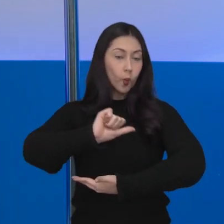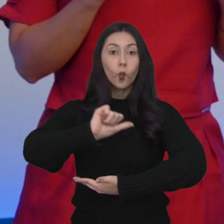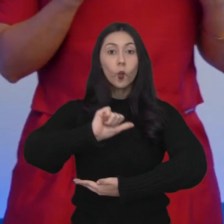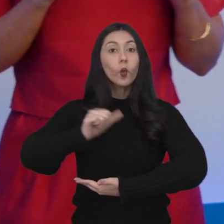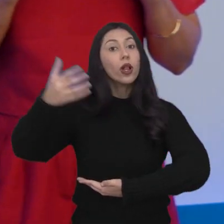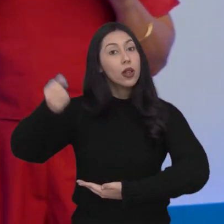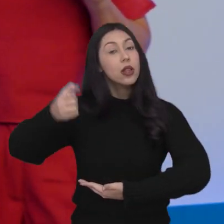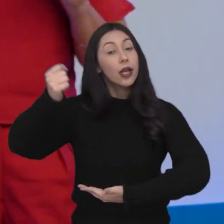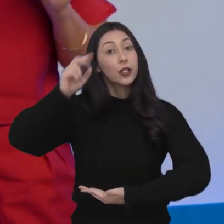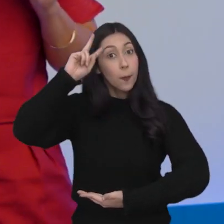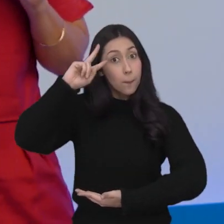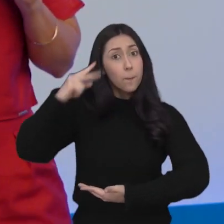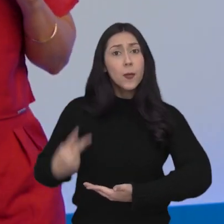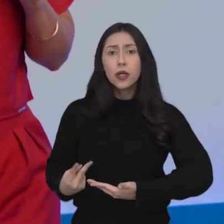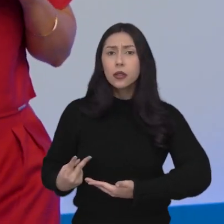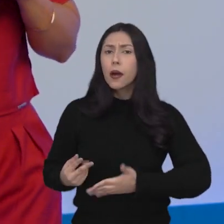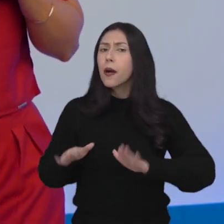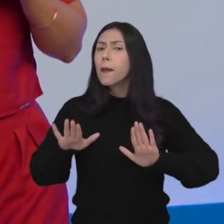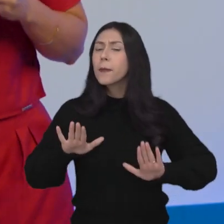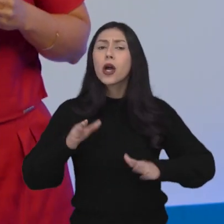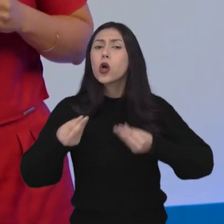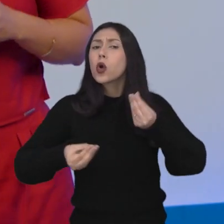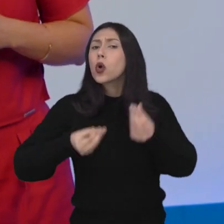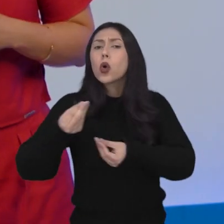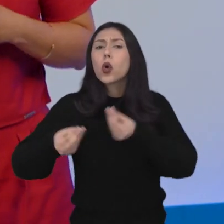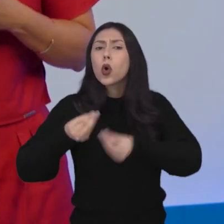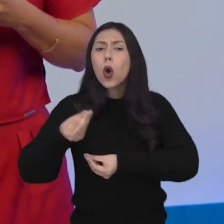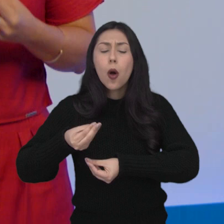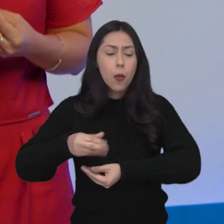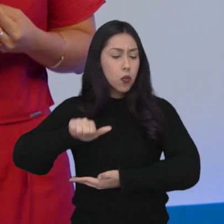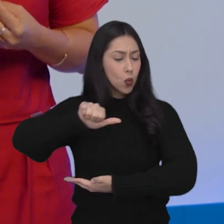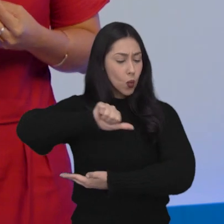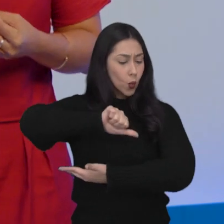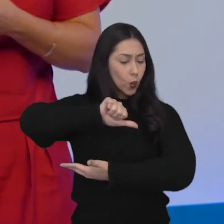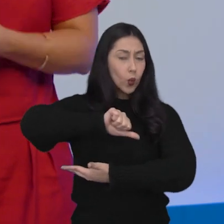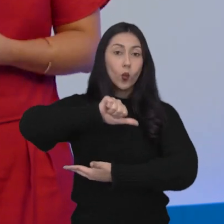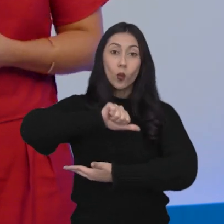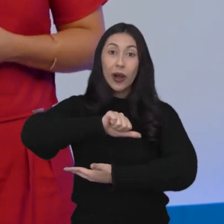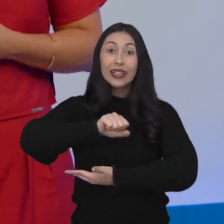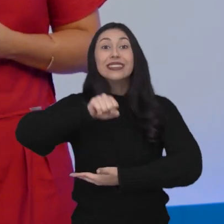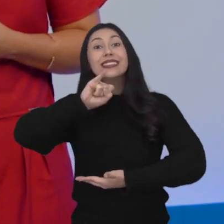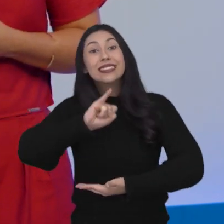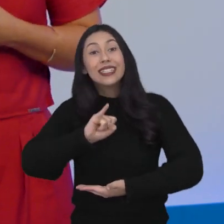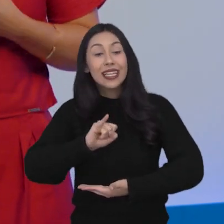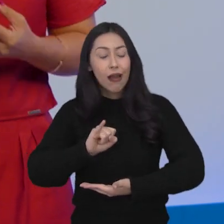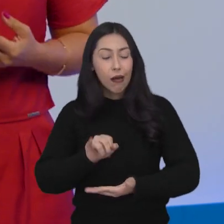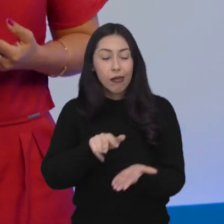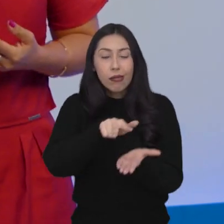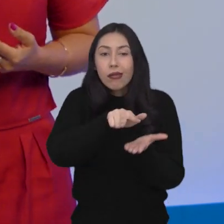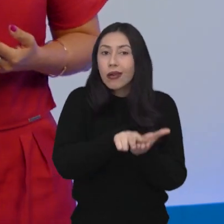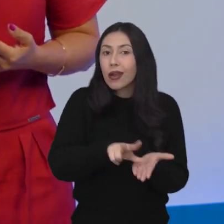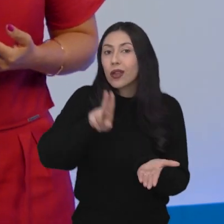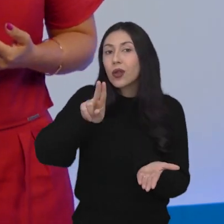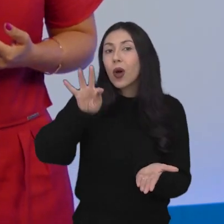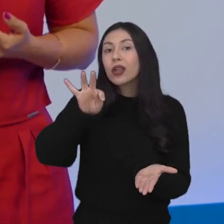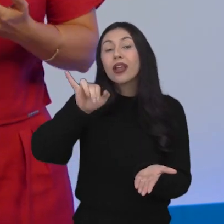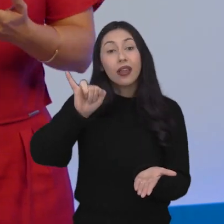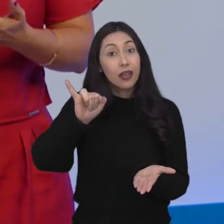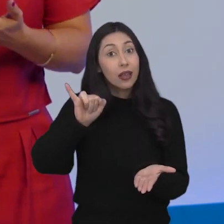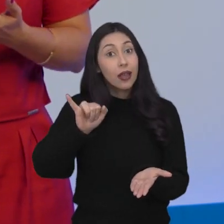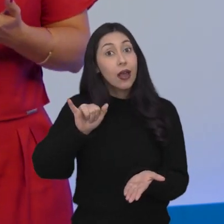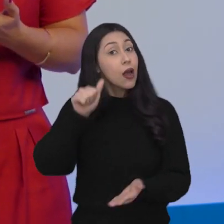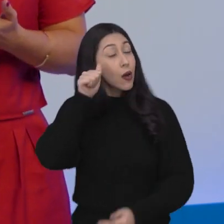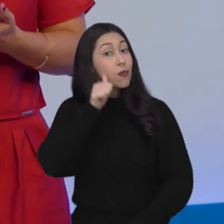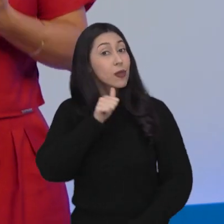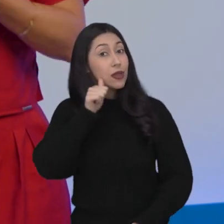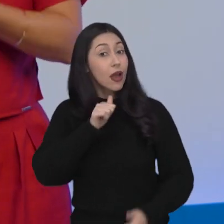humano. E quem garante esse alimento tão rico para os recém-nascidos que precisam ficar internados na UTI, são